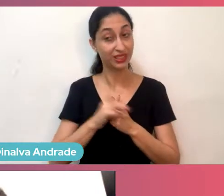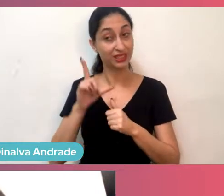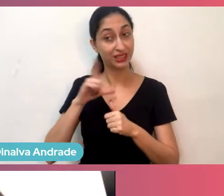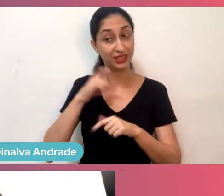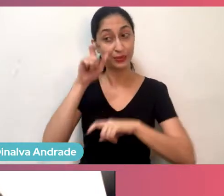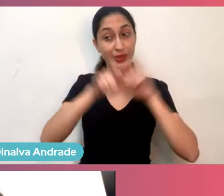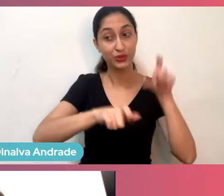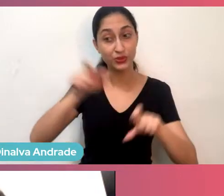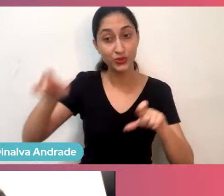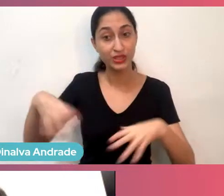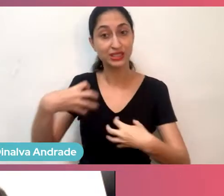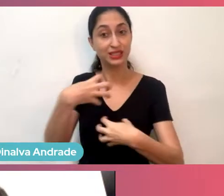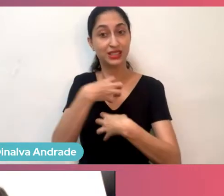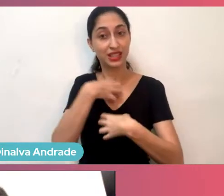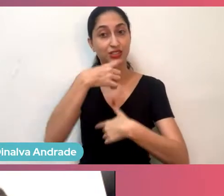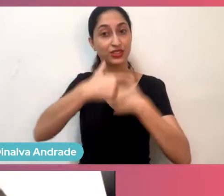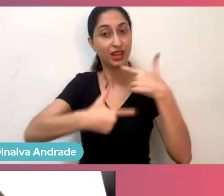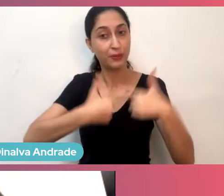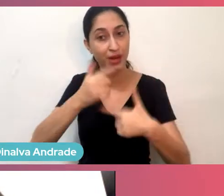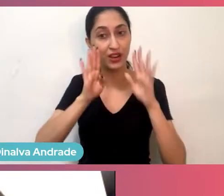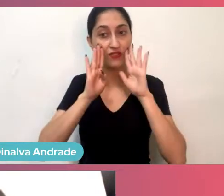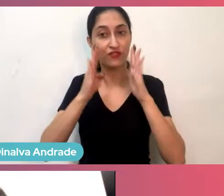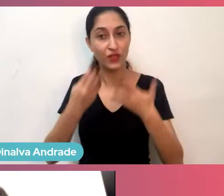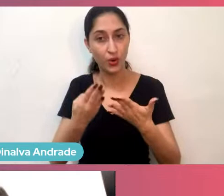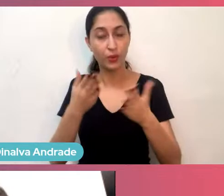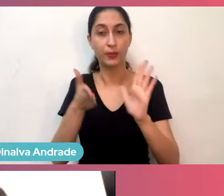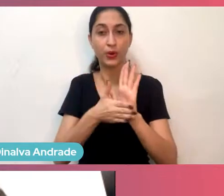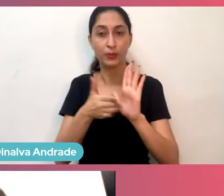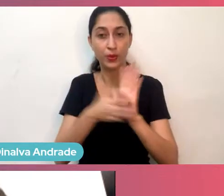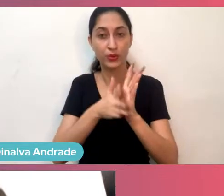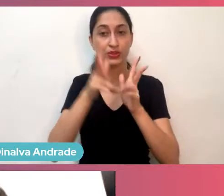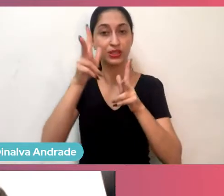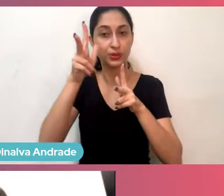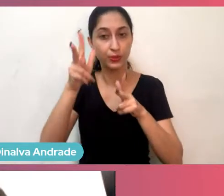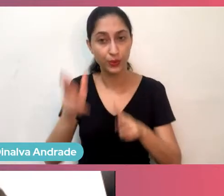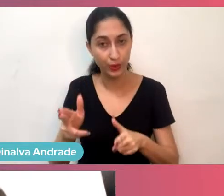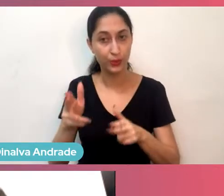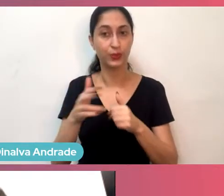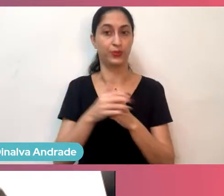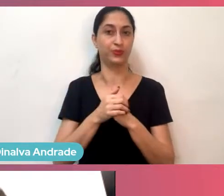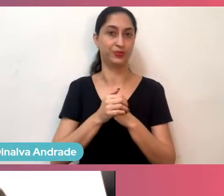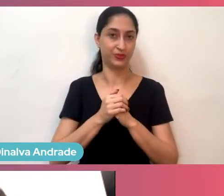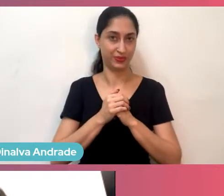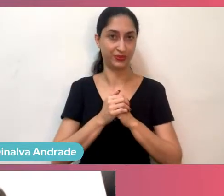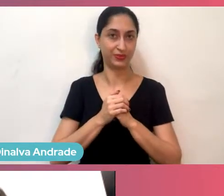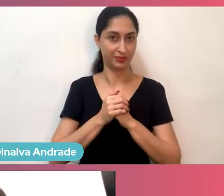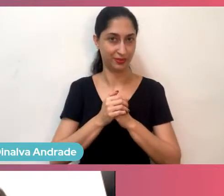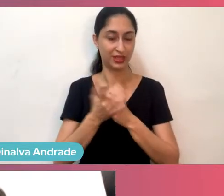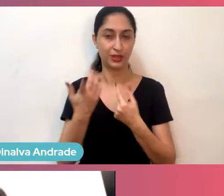inspiradas, trabalhando com o mesmo propósito e focadas no mesmo objetivo, sabe?